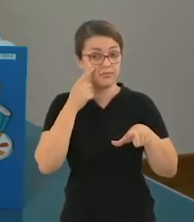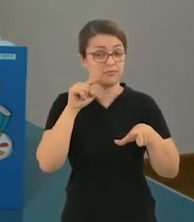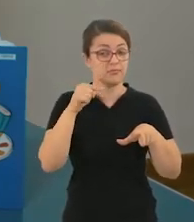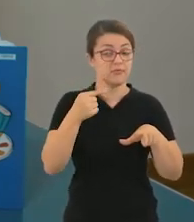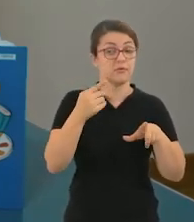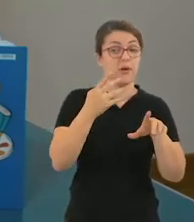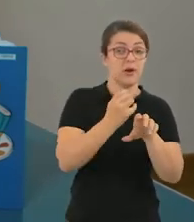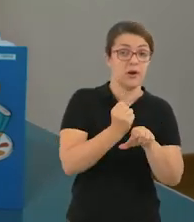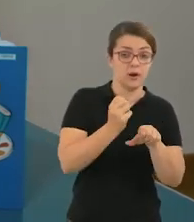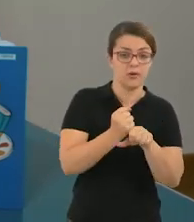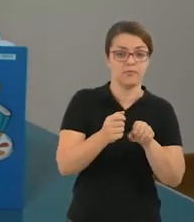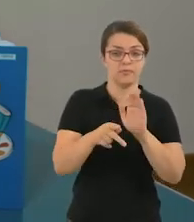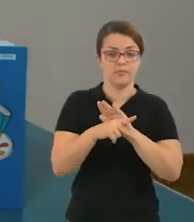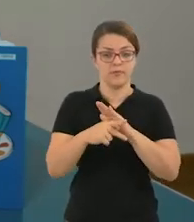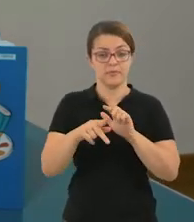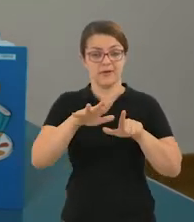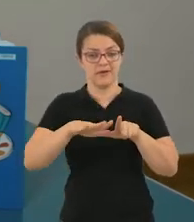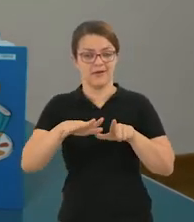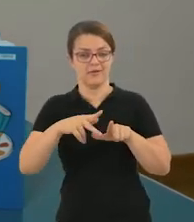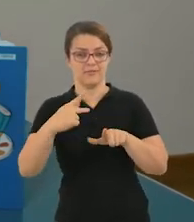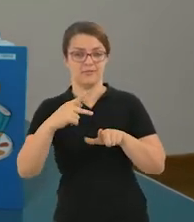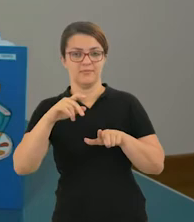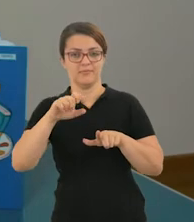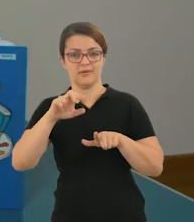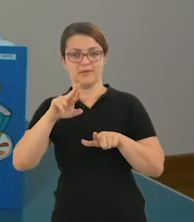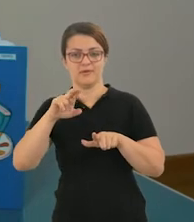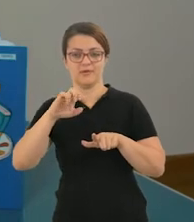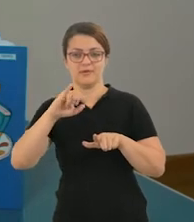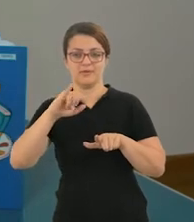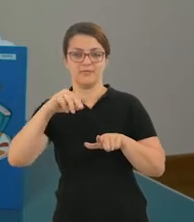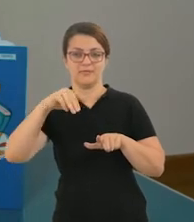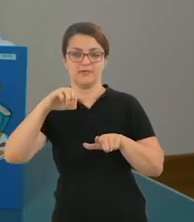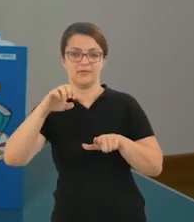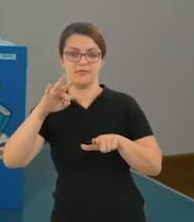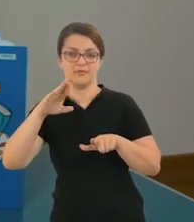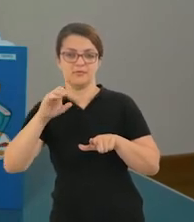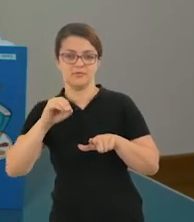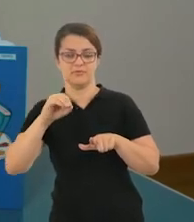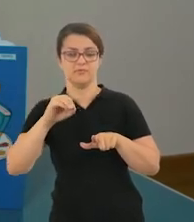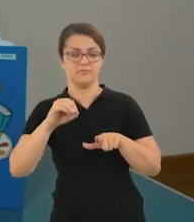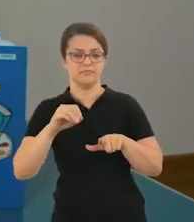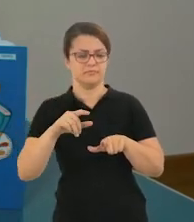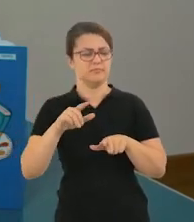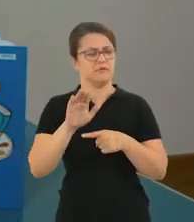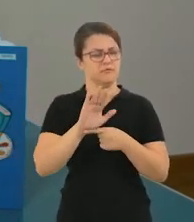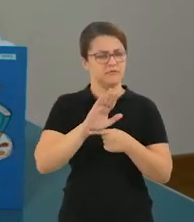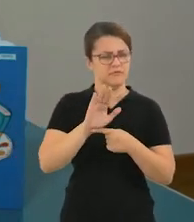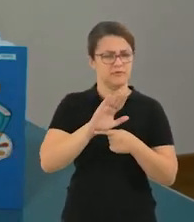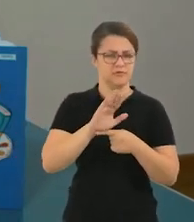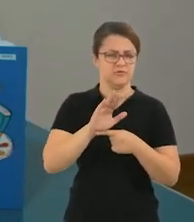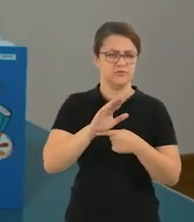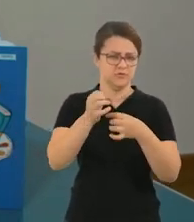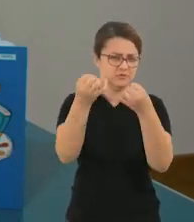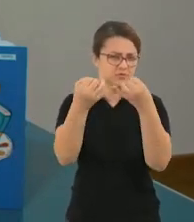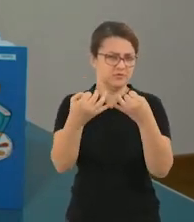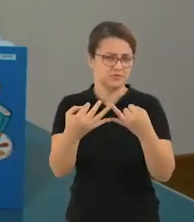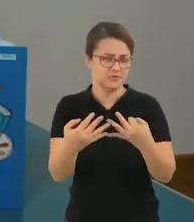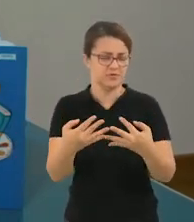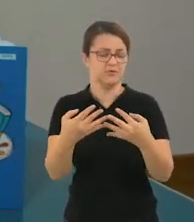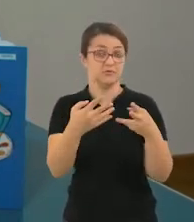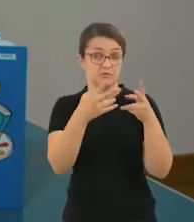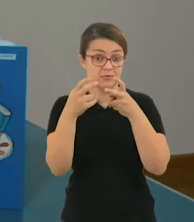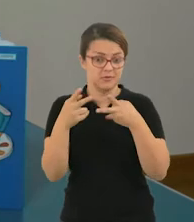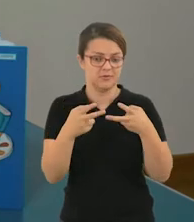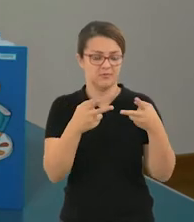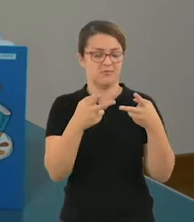cálculo da área e do perímetro. Lá na atividade de vocês, vai ter uma explicação e alguns vídeos super facinhos para que vocês possam